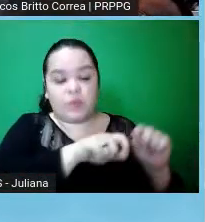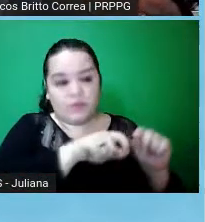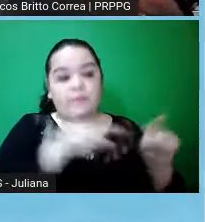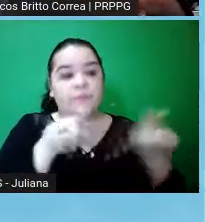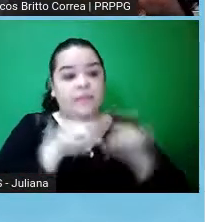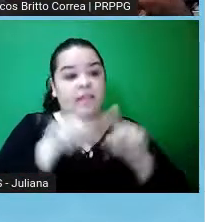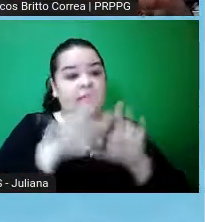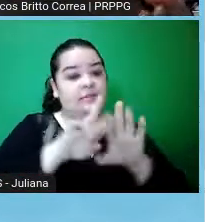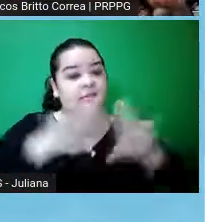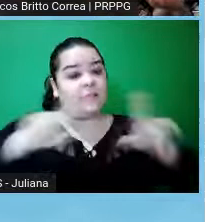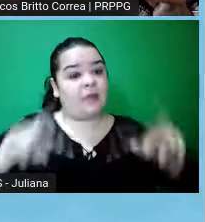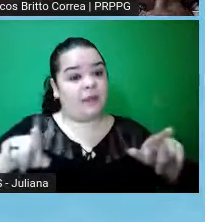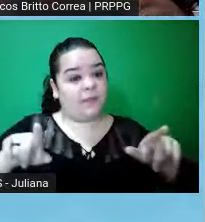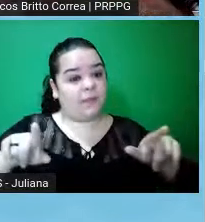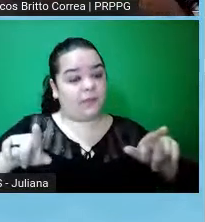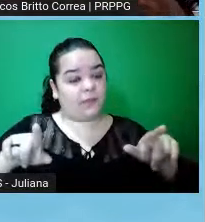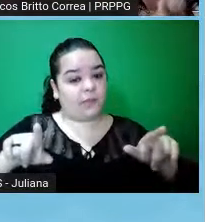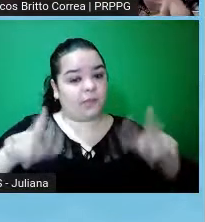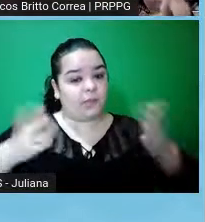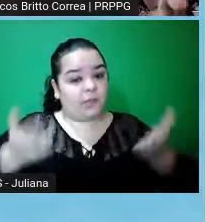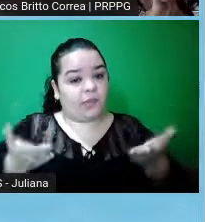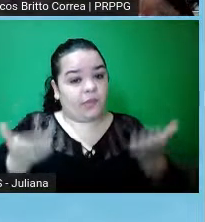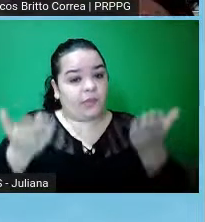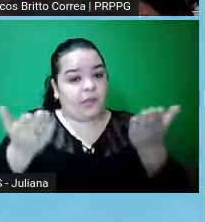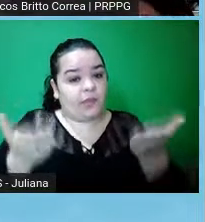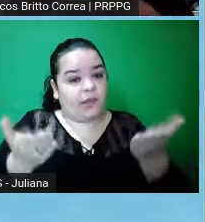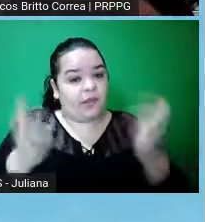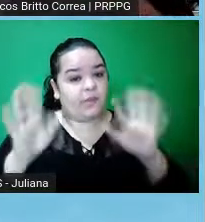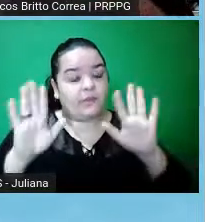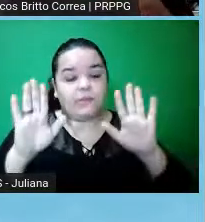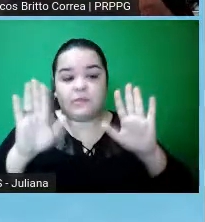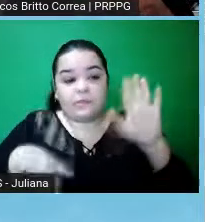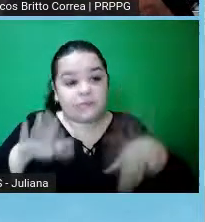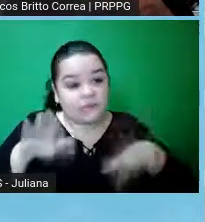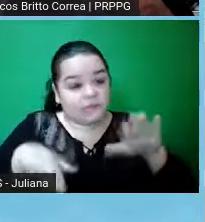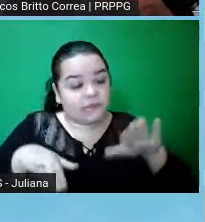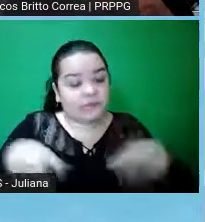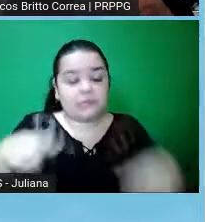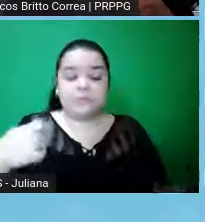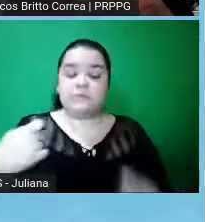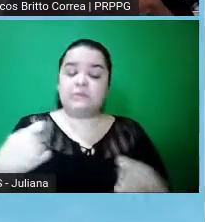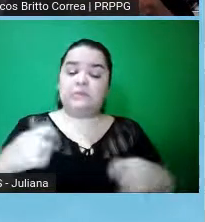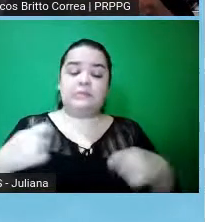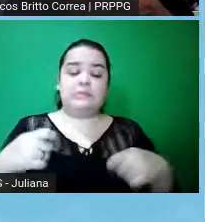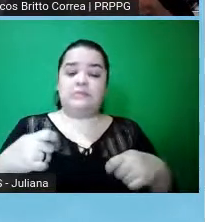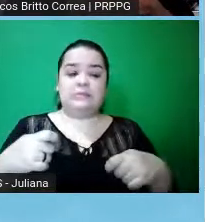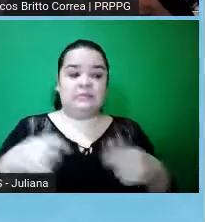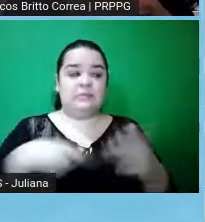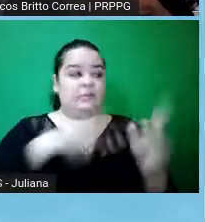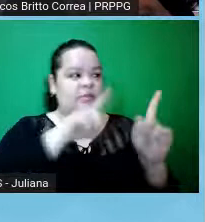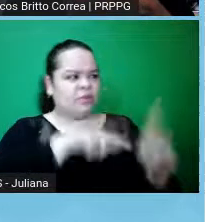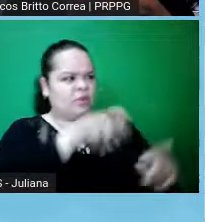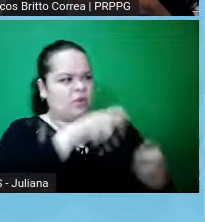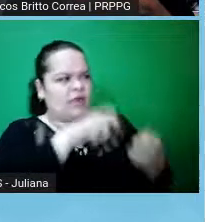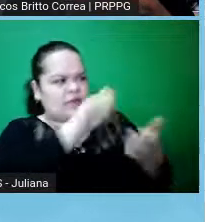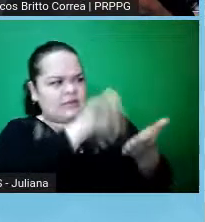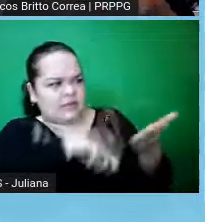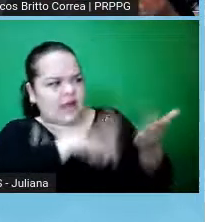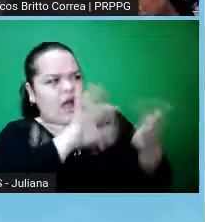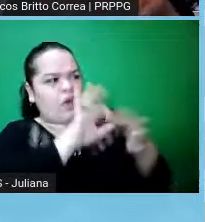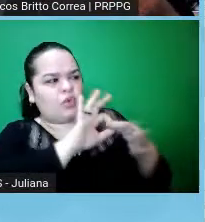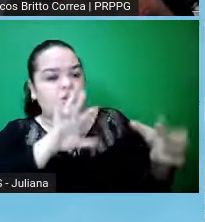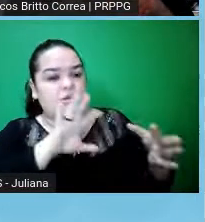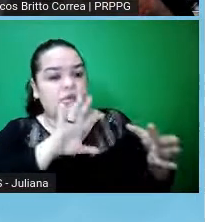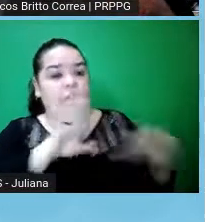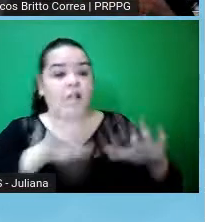separado, há casos em que se pede dispensa de termo de consentimento livre esclarecido, vou dar um